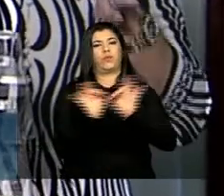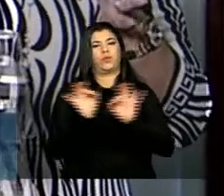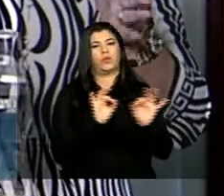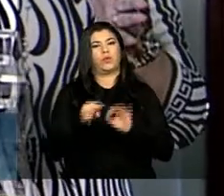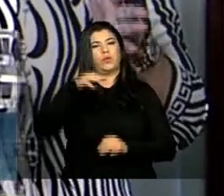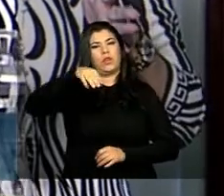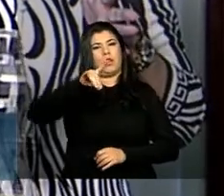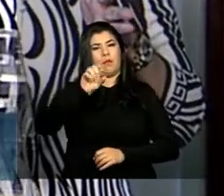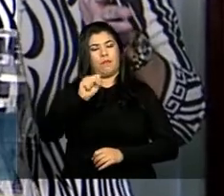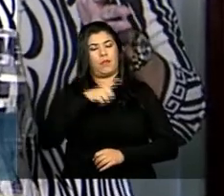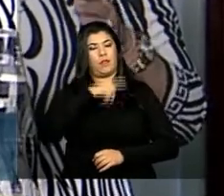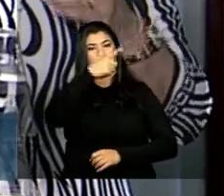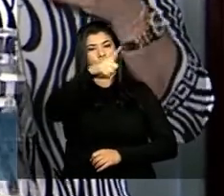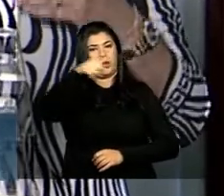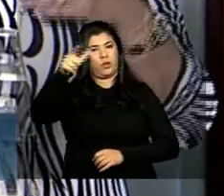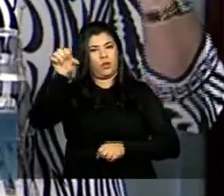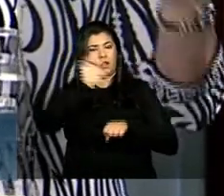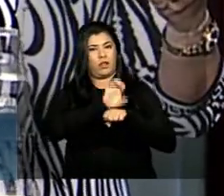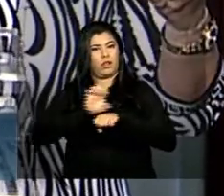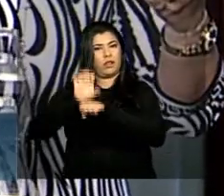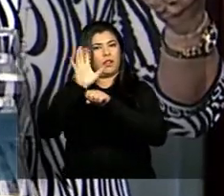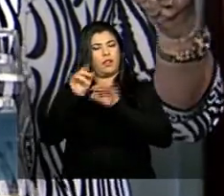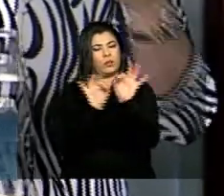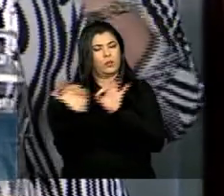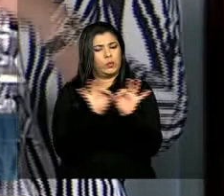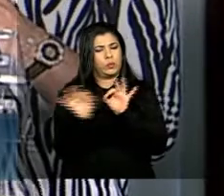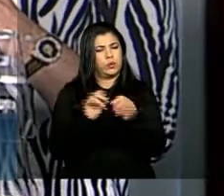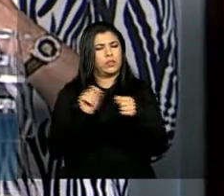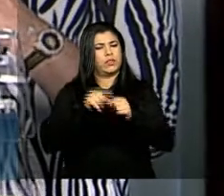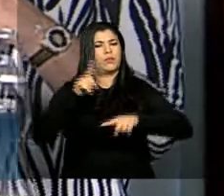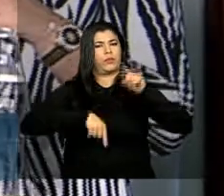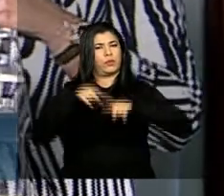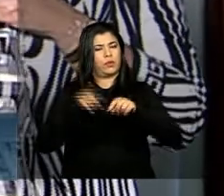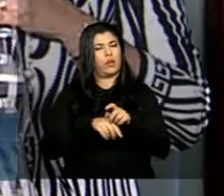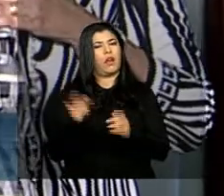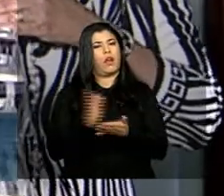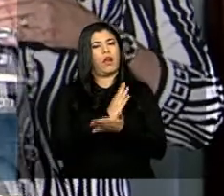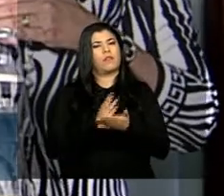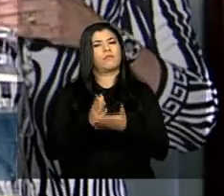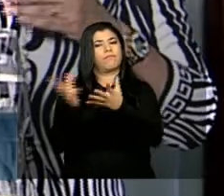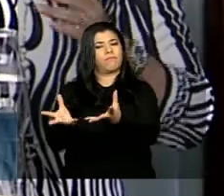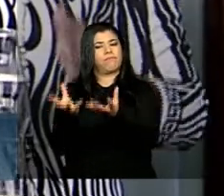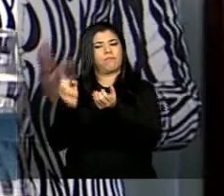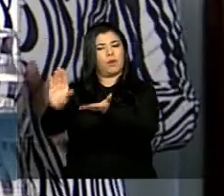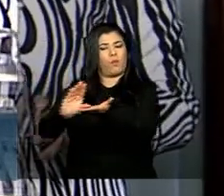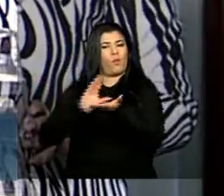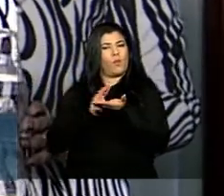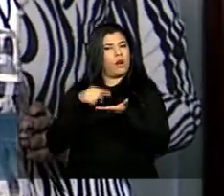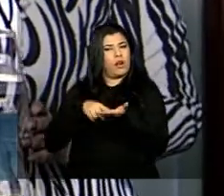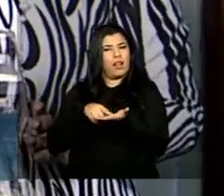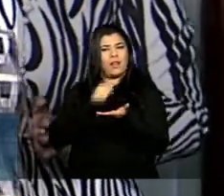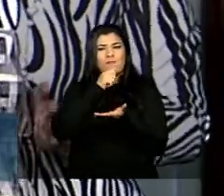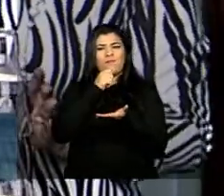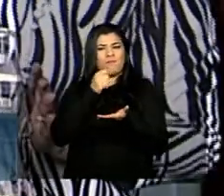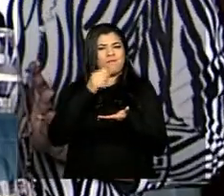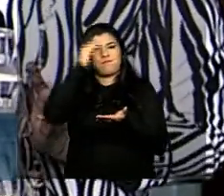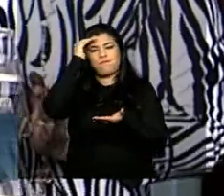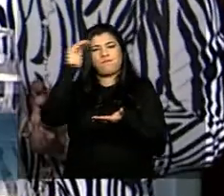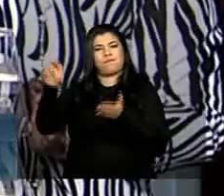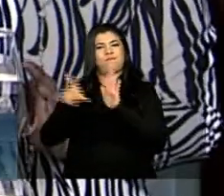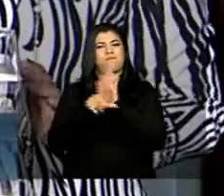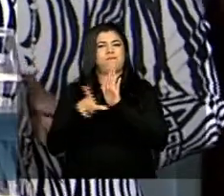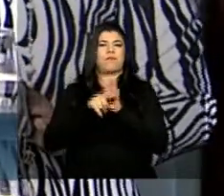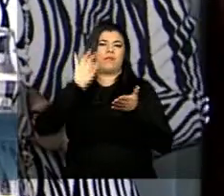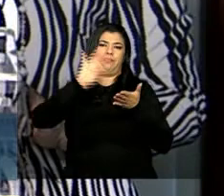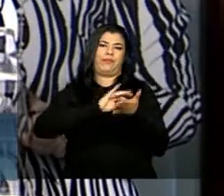receberam esses recursos e fizeram o seu trabalho mas tem estados que também receberam e não cumpriram e não fizeram o seu dever de casa eu não vou